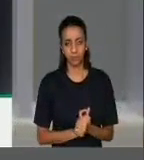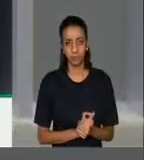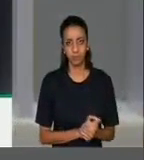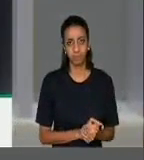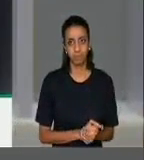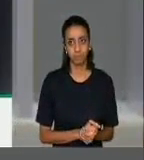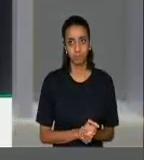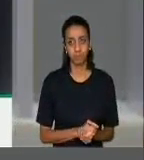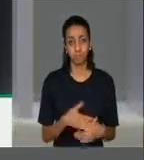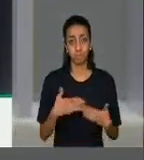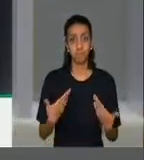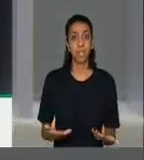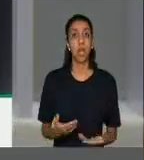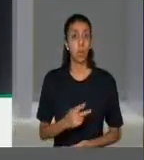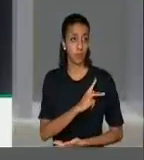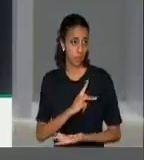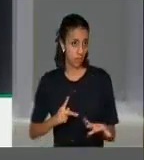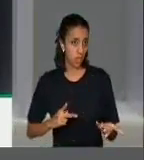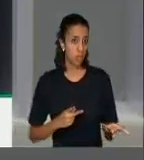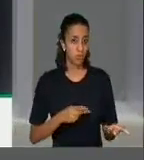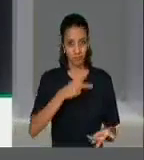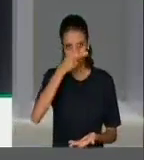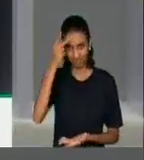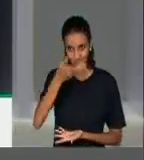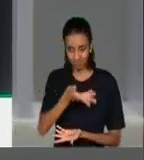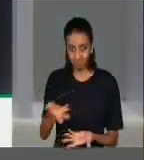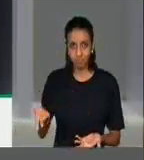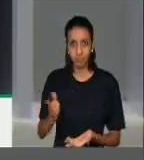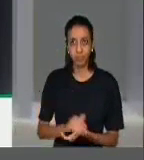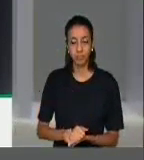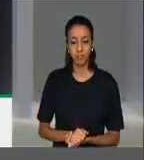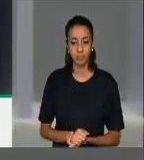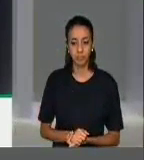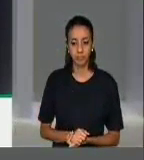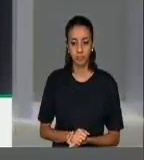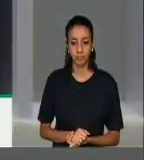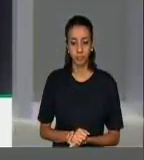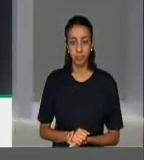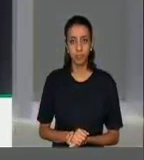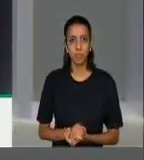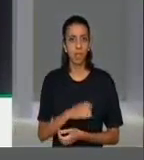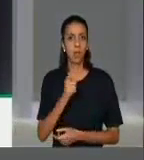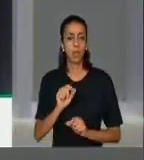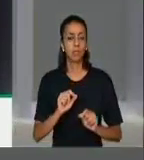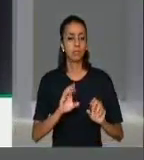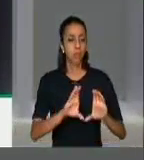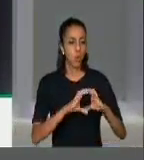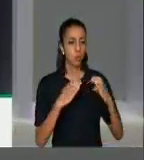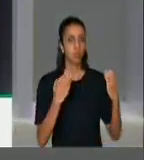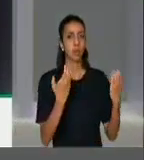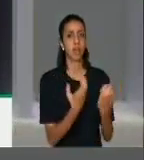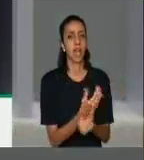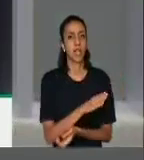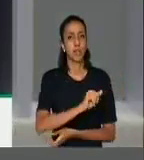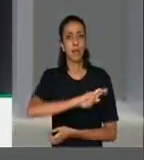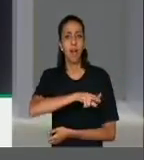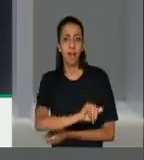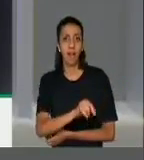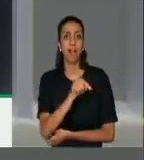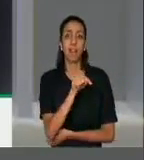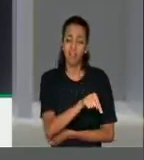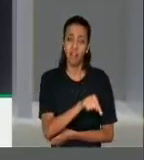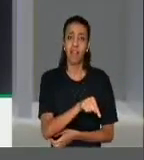presidente e nobres convidados, é nítido que a comunidade Bahá'í contribuiu no